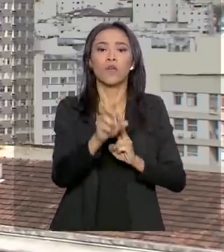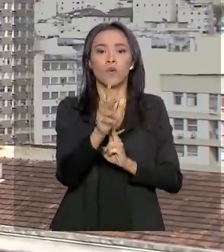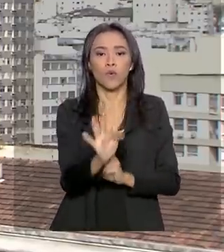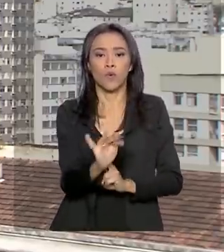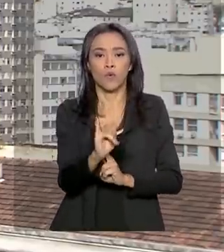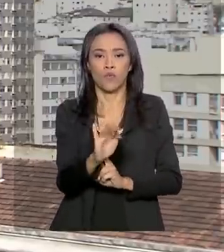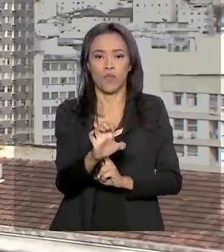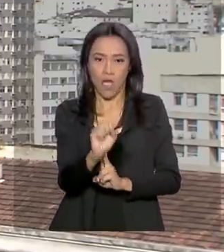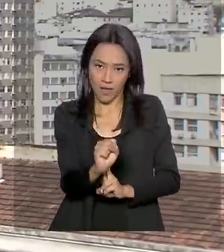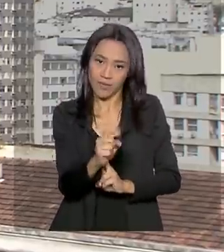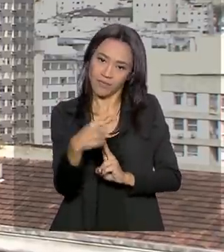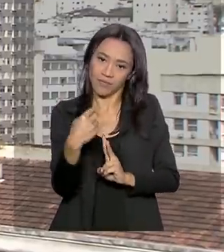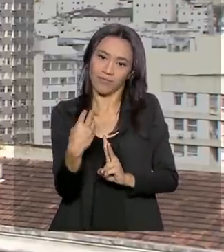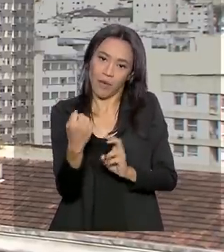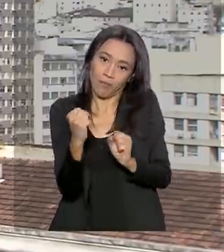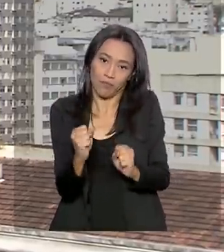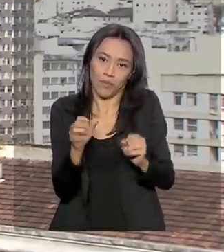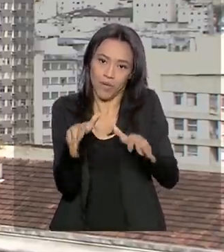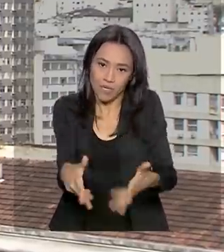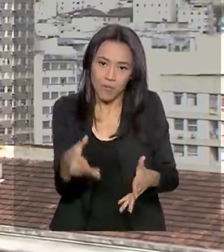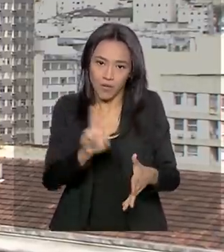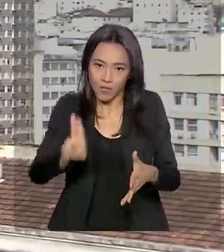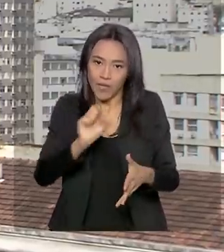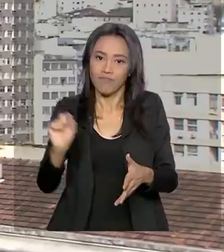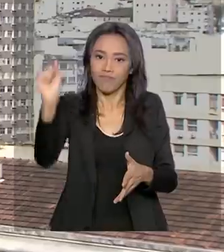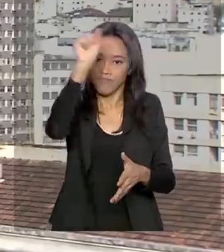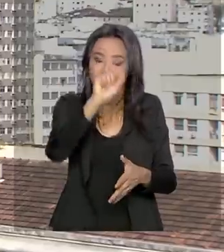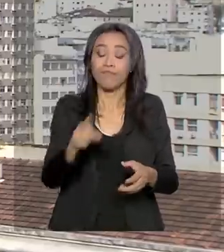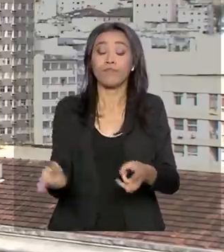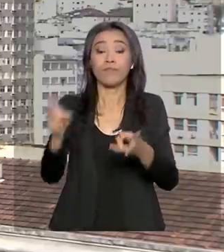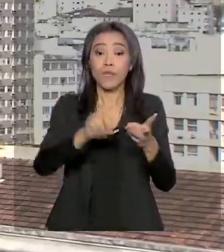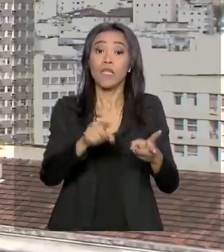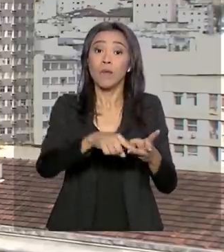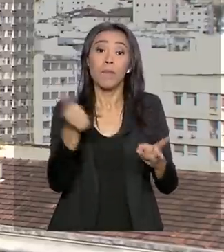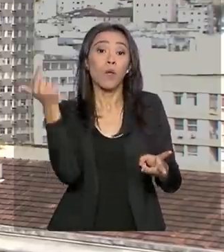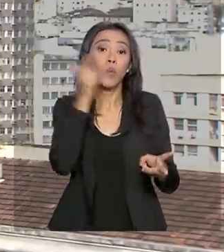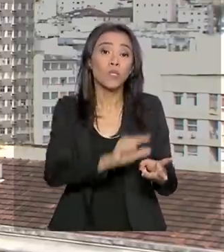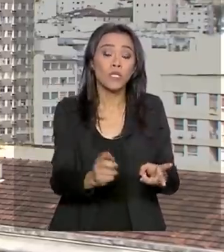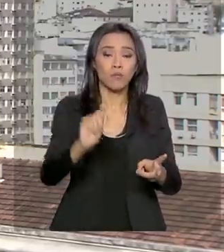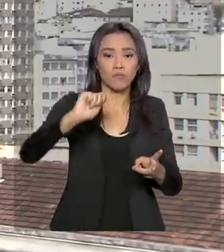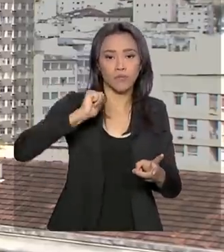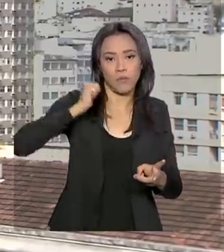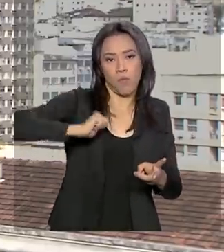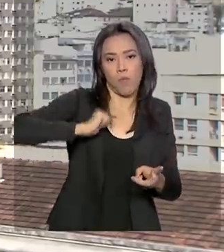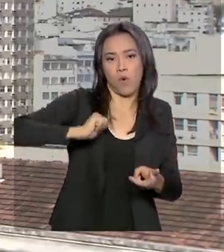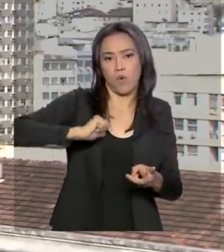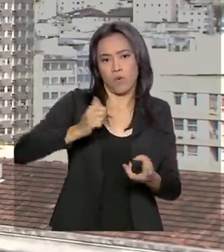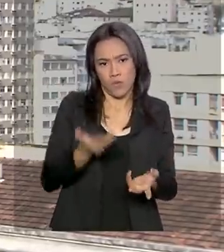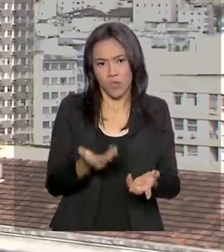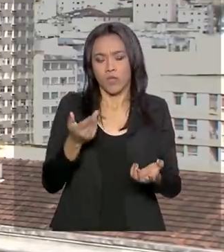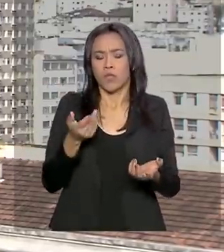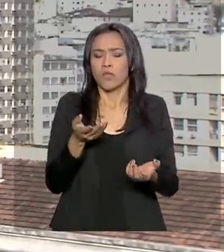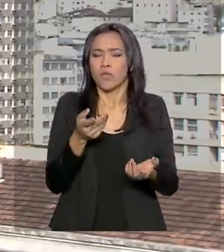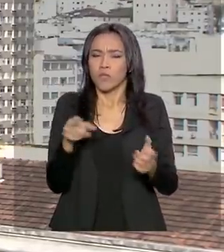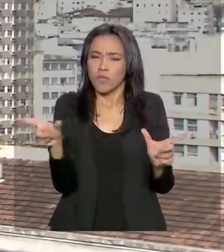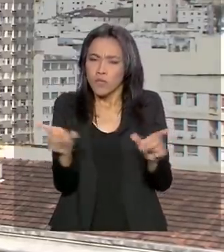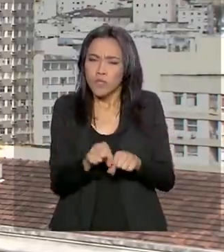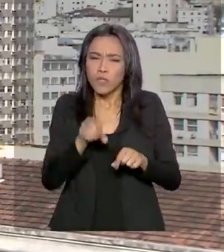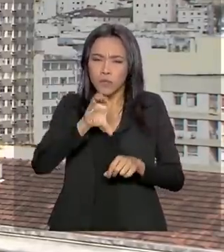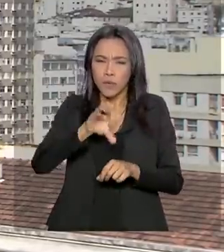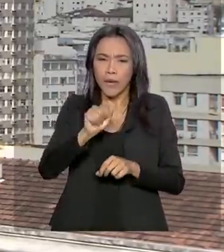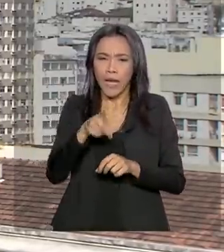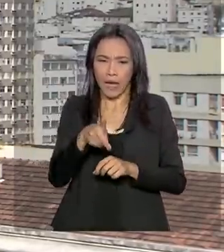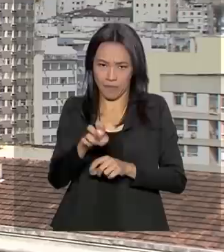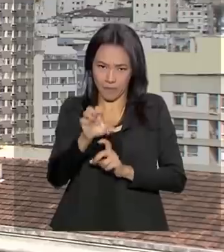o FIES. A realização da pesquisa também é indispensável para a obtenção de bolsas da Coordenação de Aperfeiçoamento de Pessoal de Nível Superior,